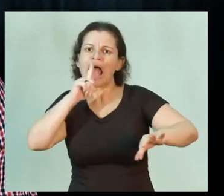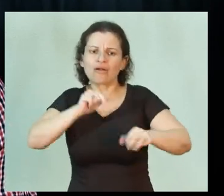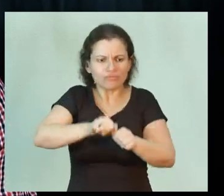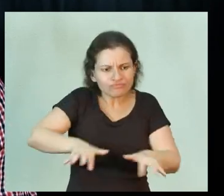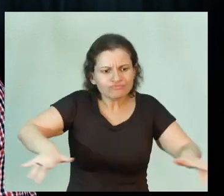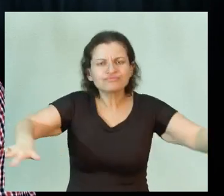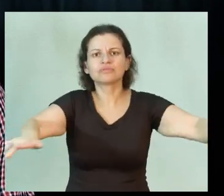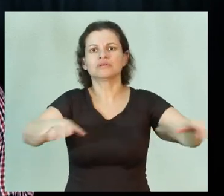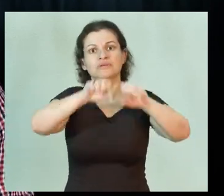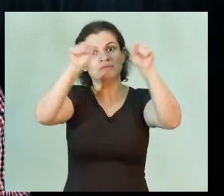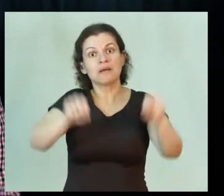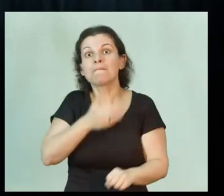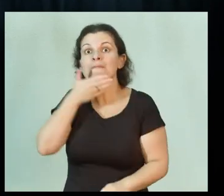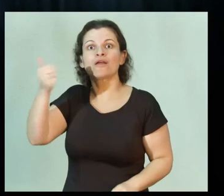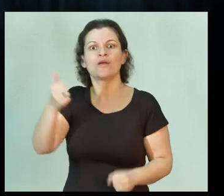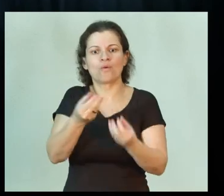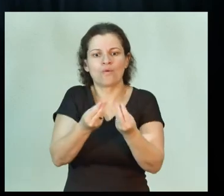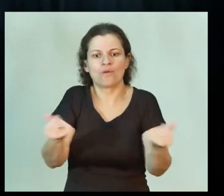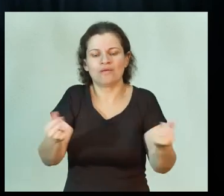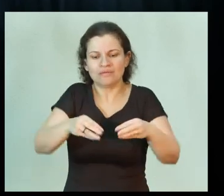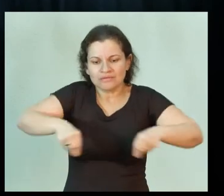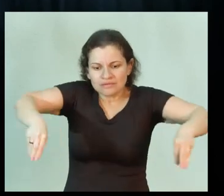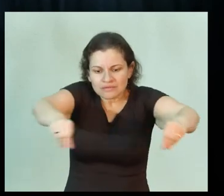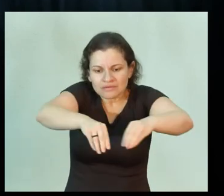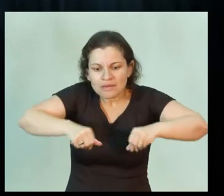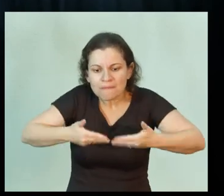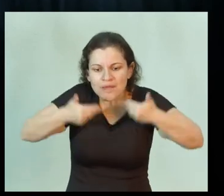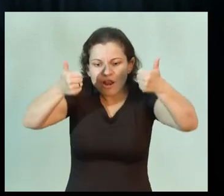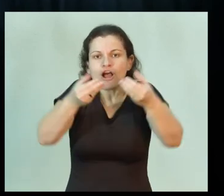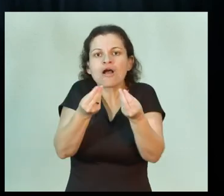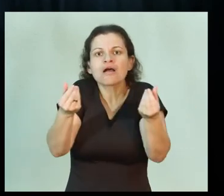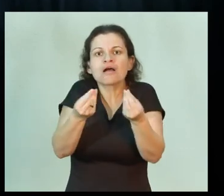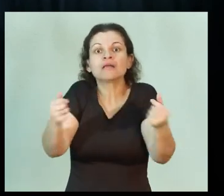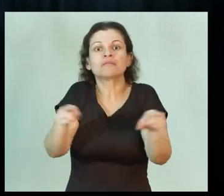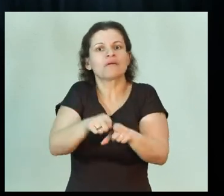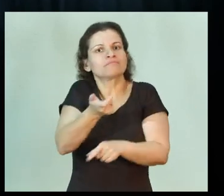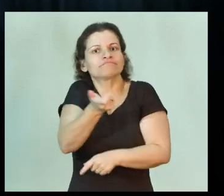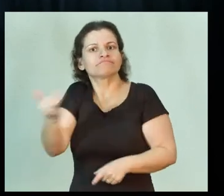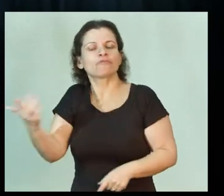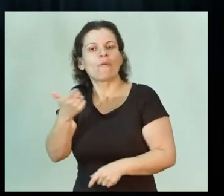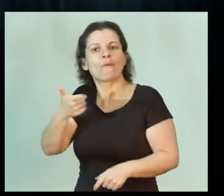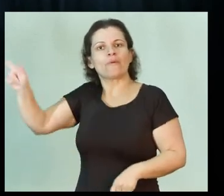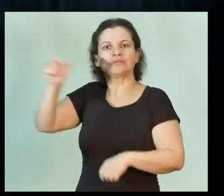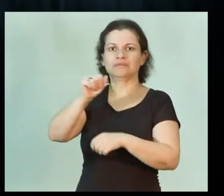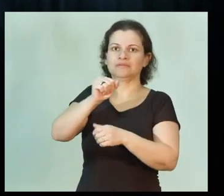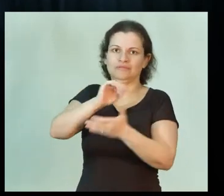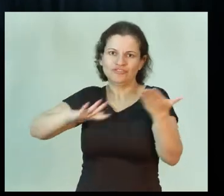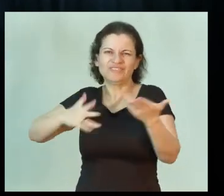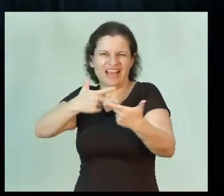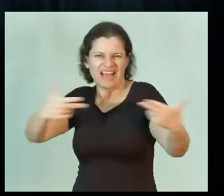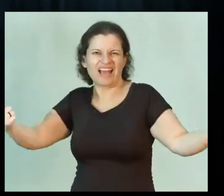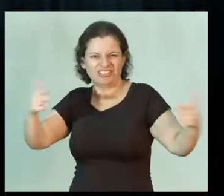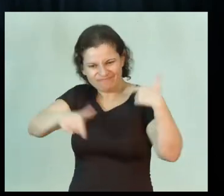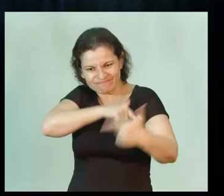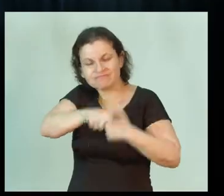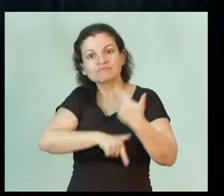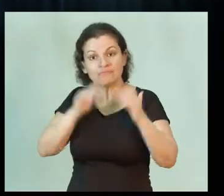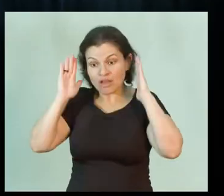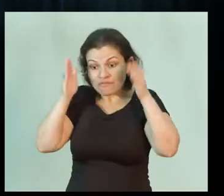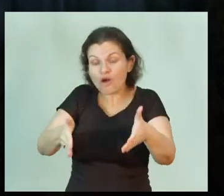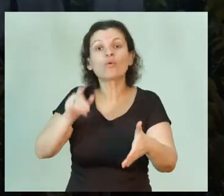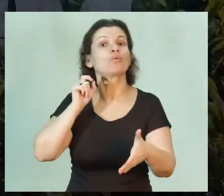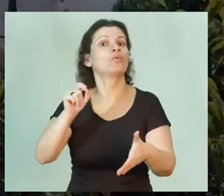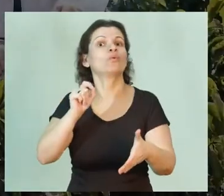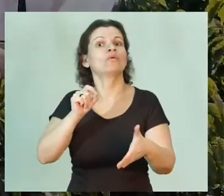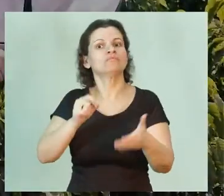e uma série de outras atividades que são focadas na aplicação da engenharia